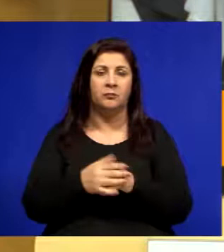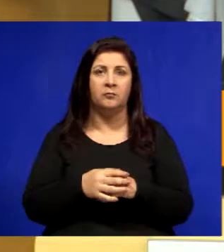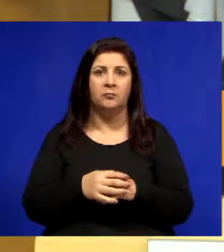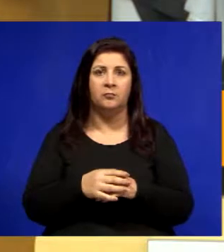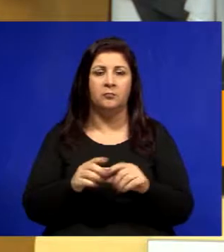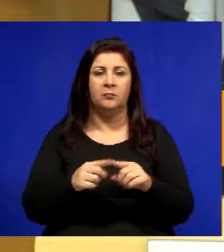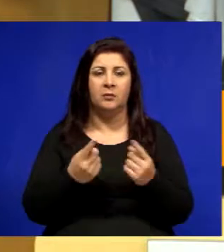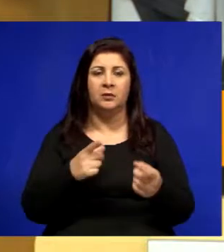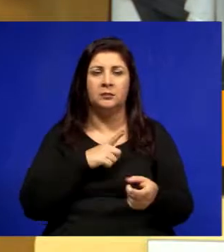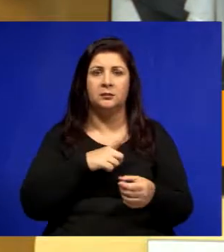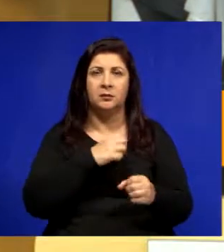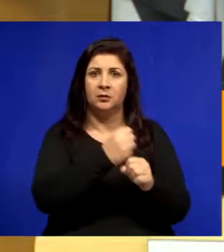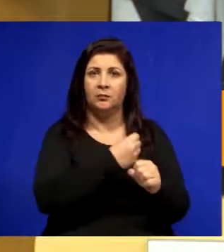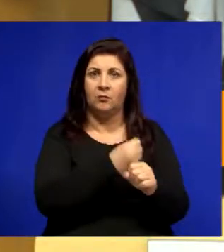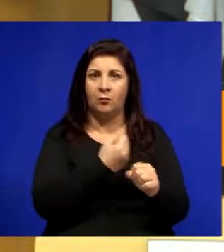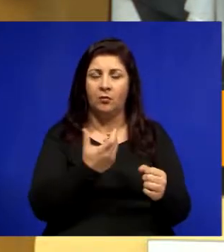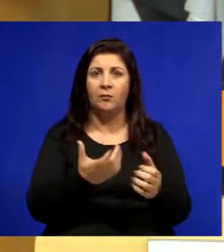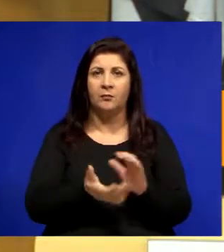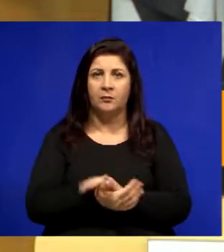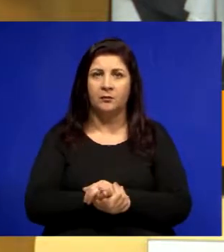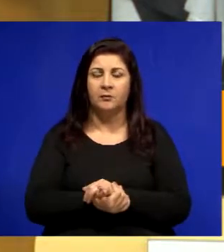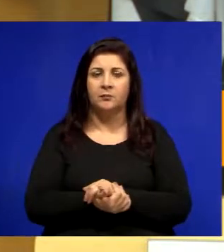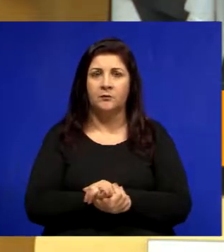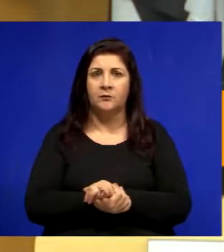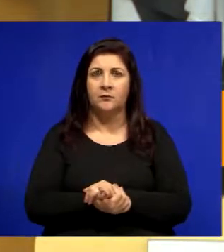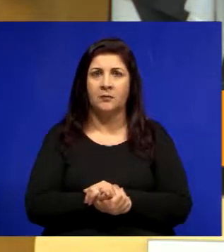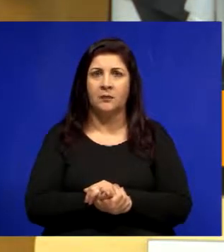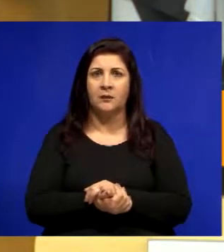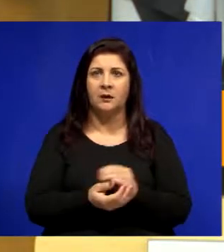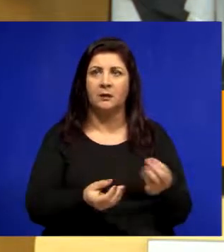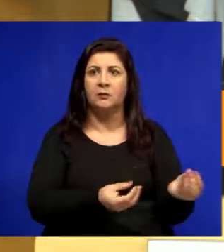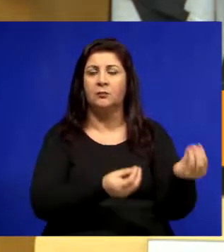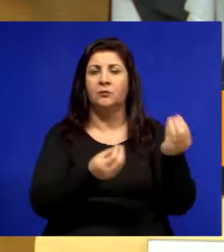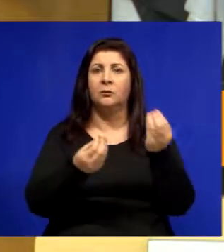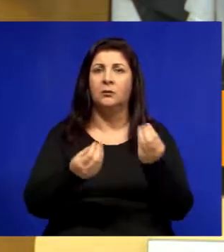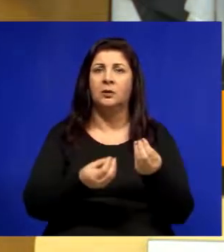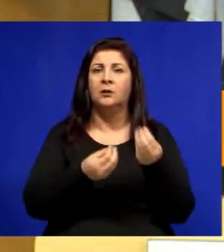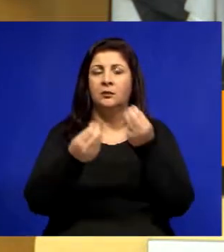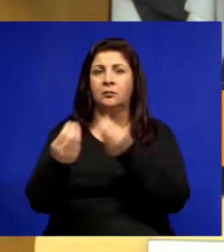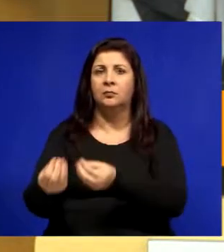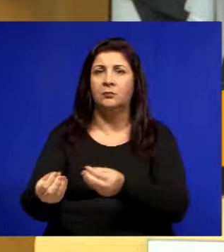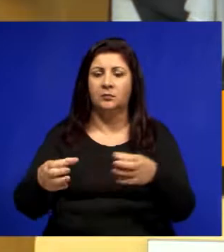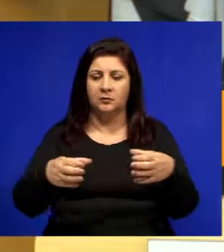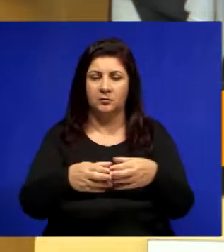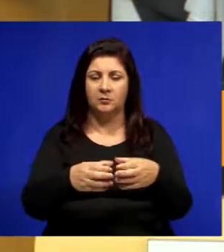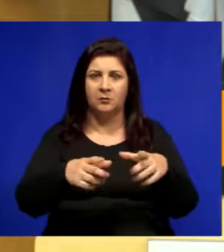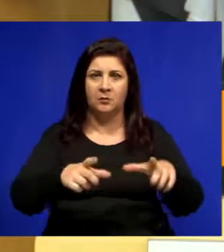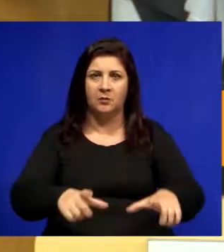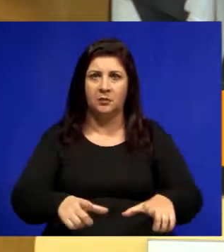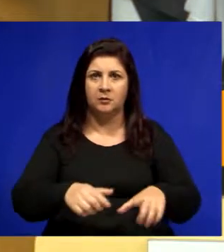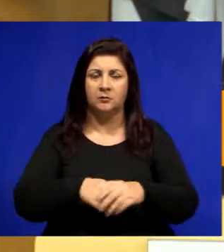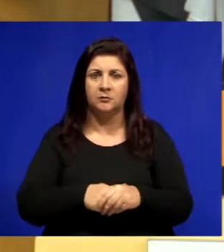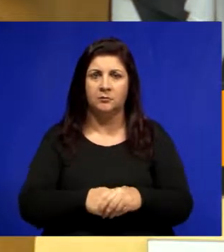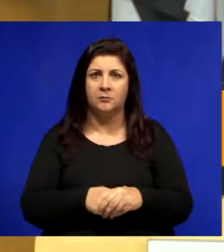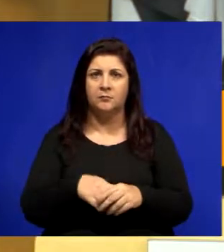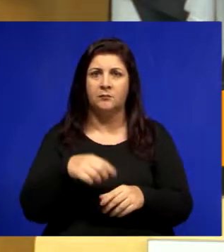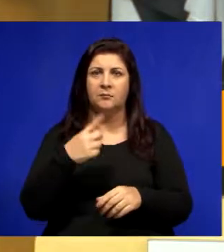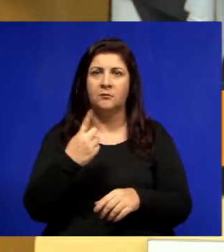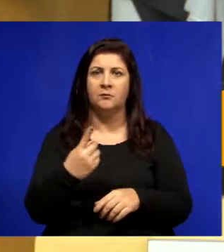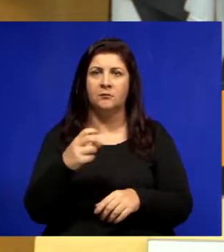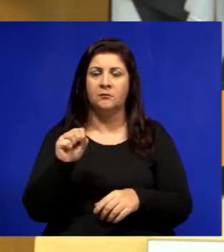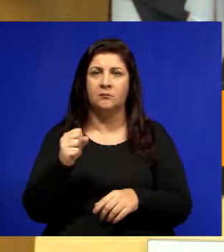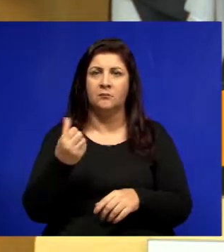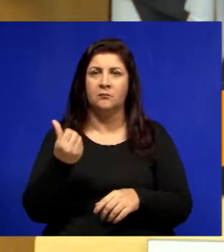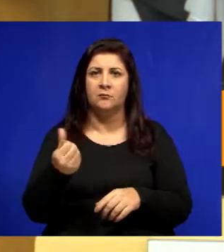Vale do Córrego do Ture entregues como doação em pagamento parte da área como 186